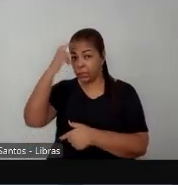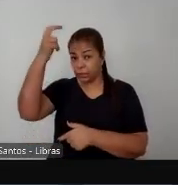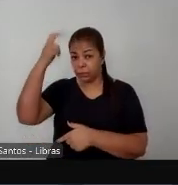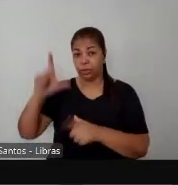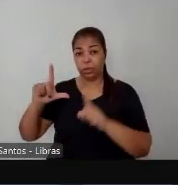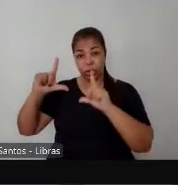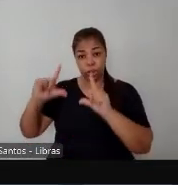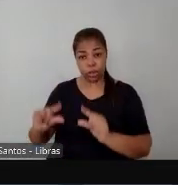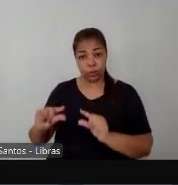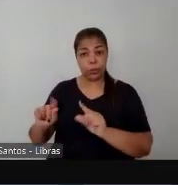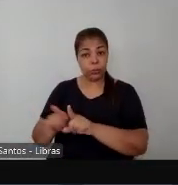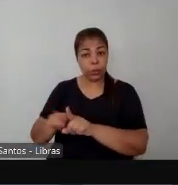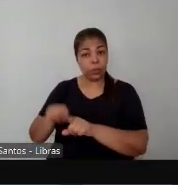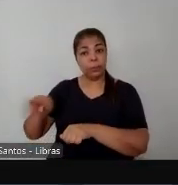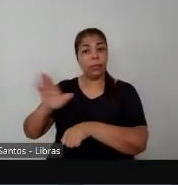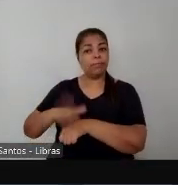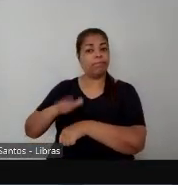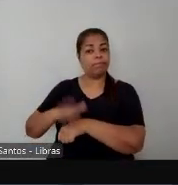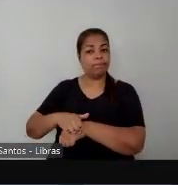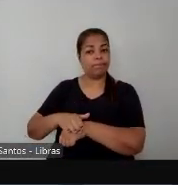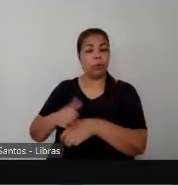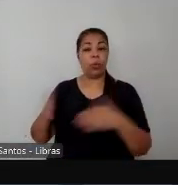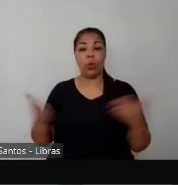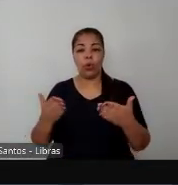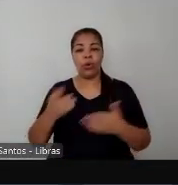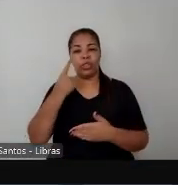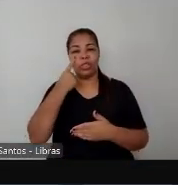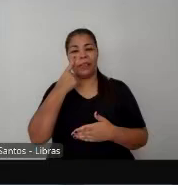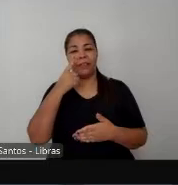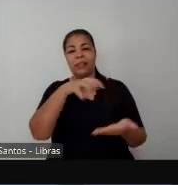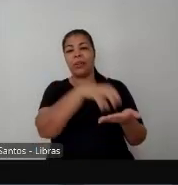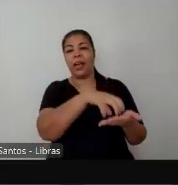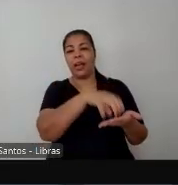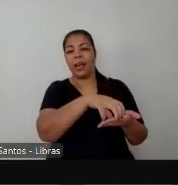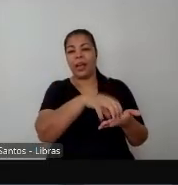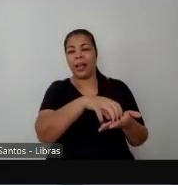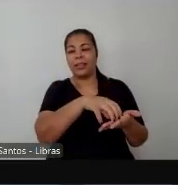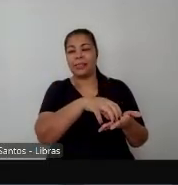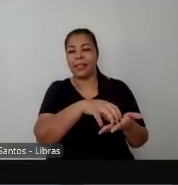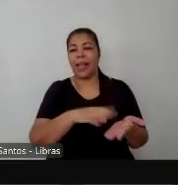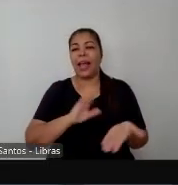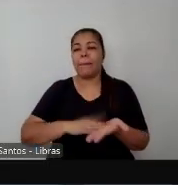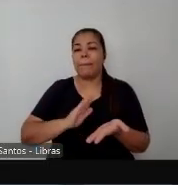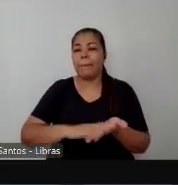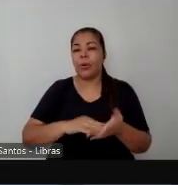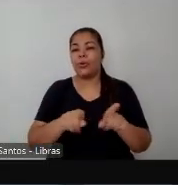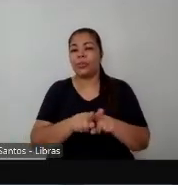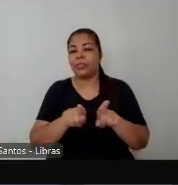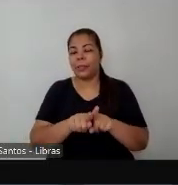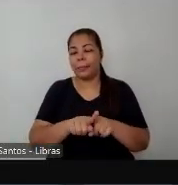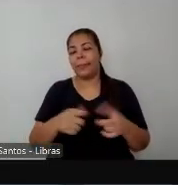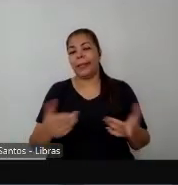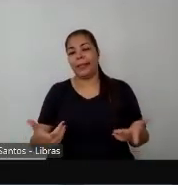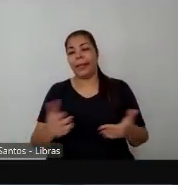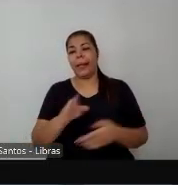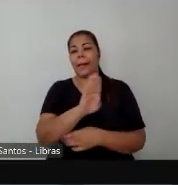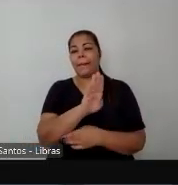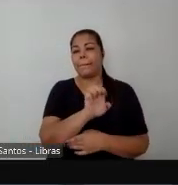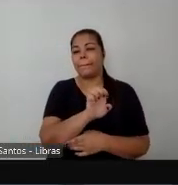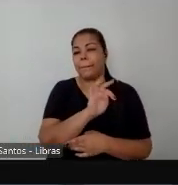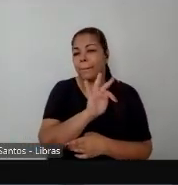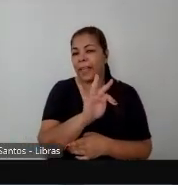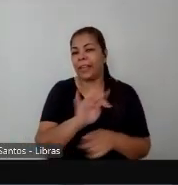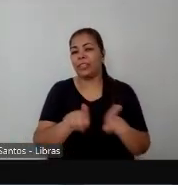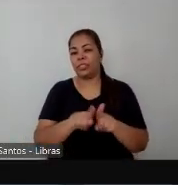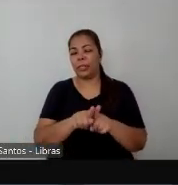está vendo hoje as bets as casas de aposta esses jogos todos as criptomoedas toda essa diversidade